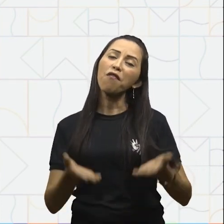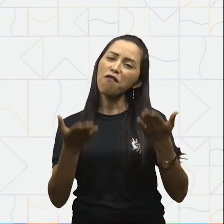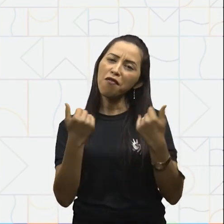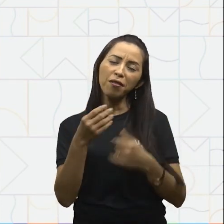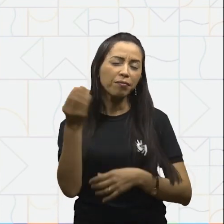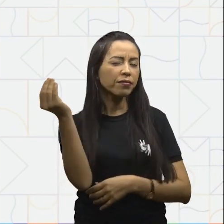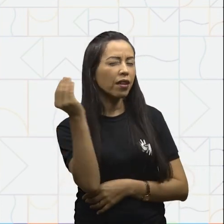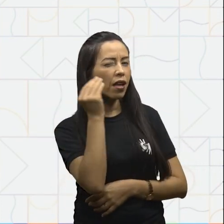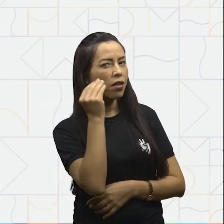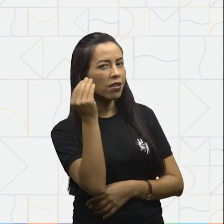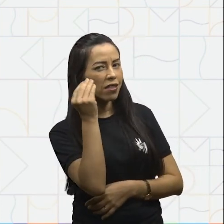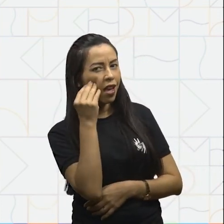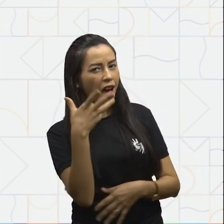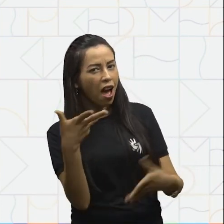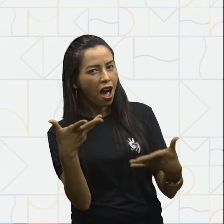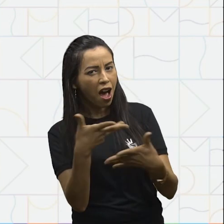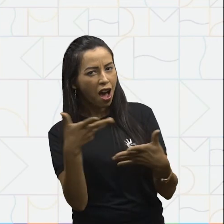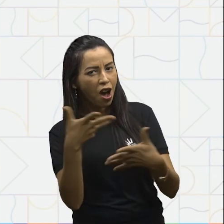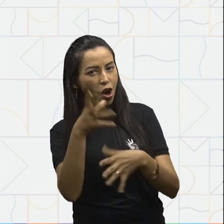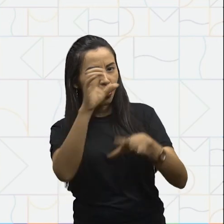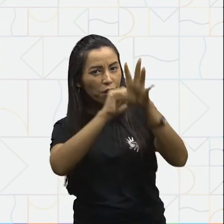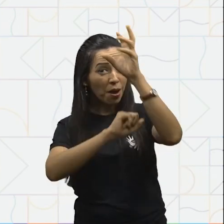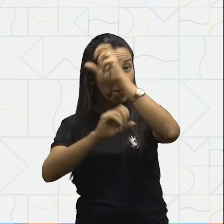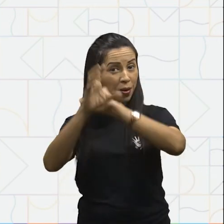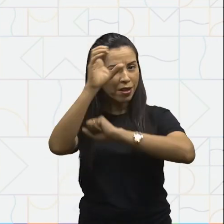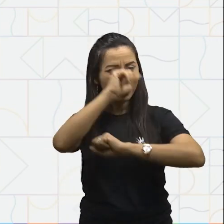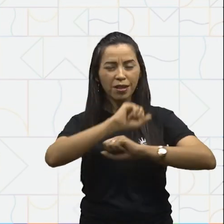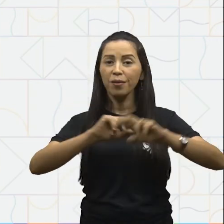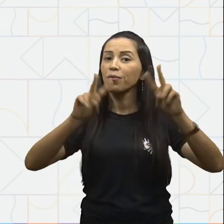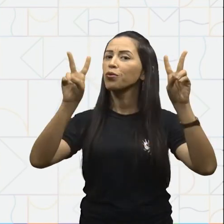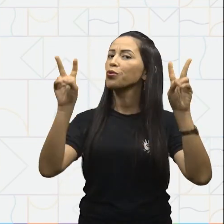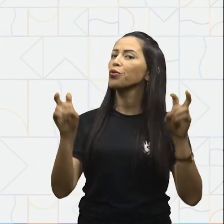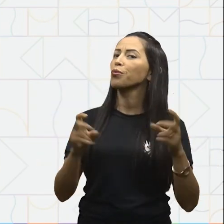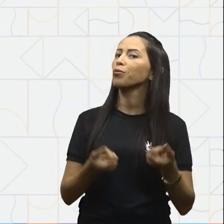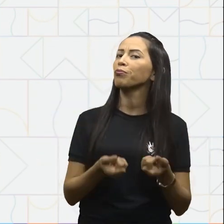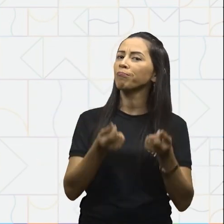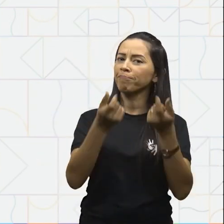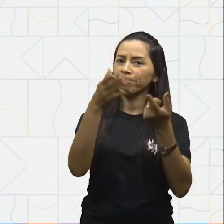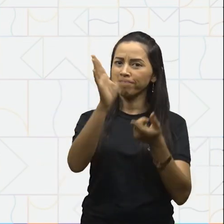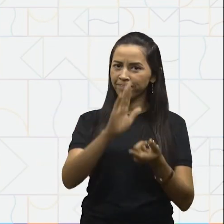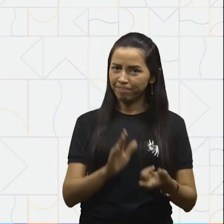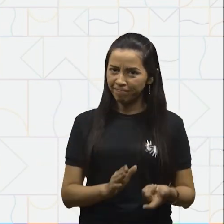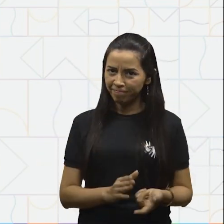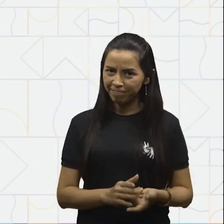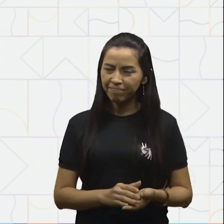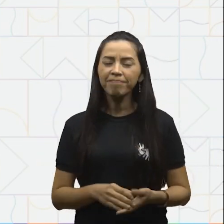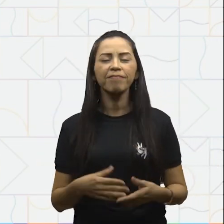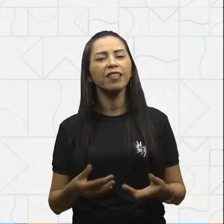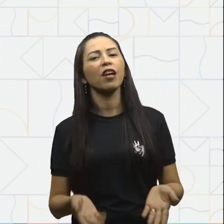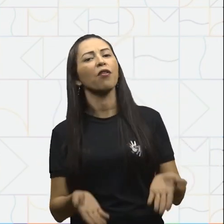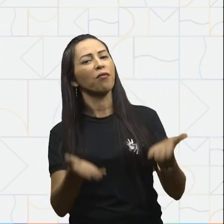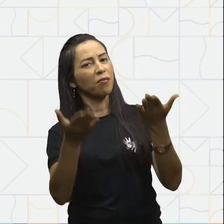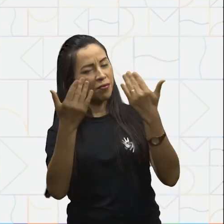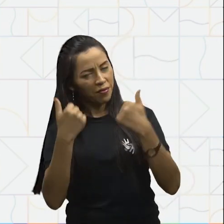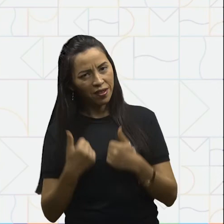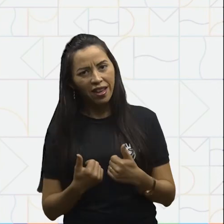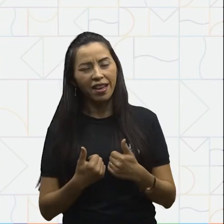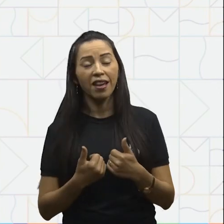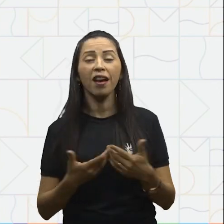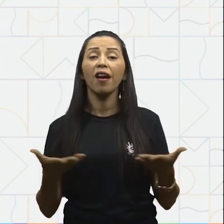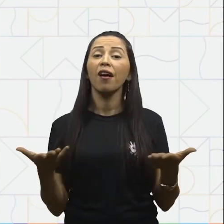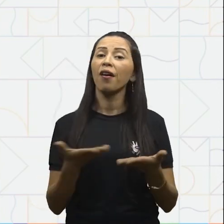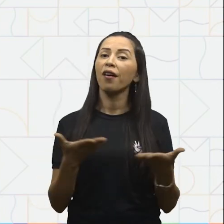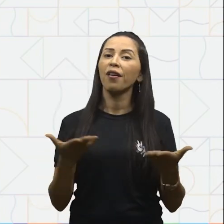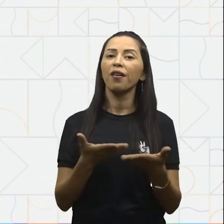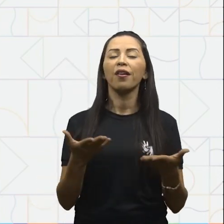testar nossos conhecimentos sobre o sistema monetário brasileiro? Então, vem comigo